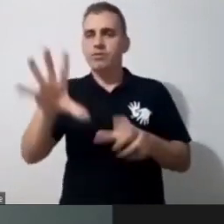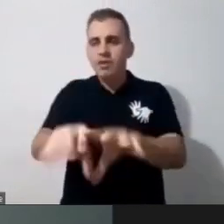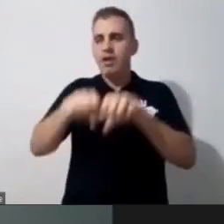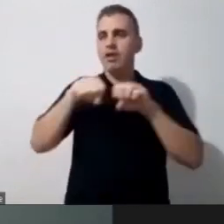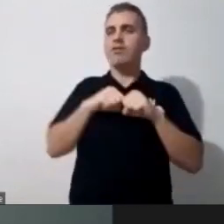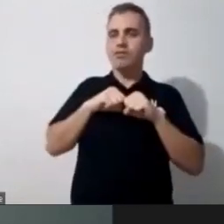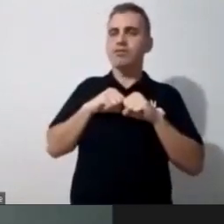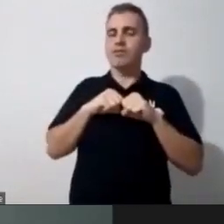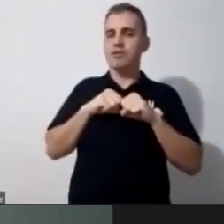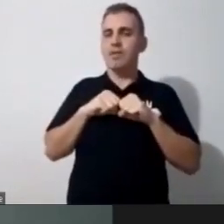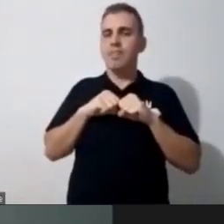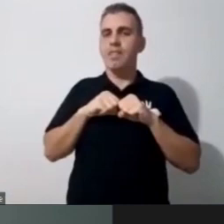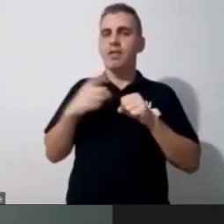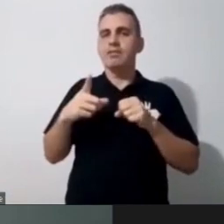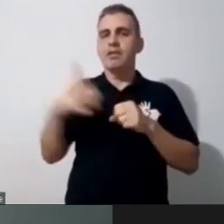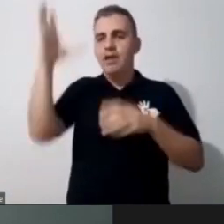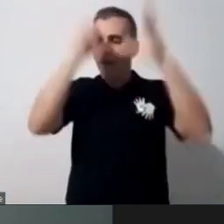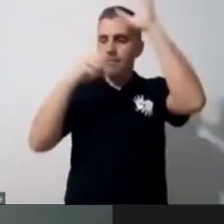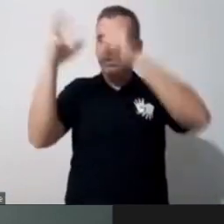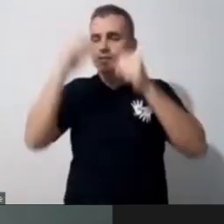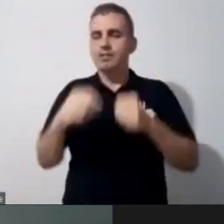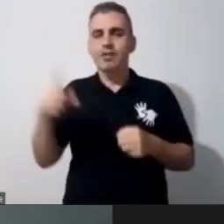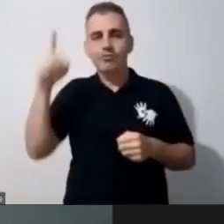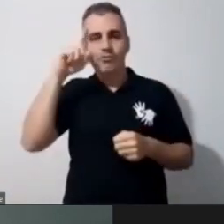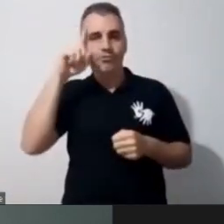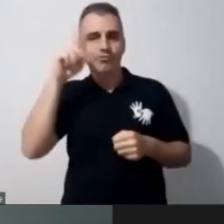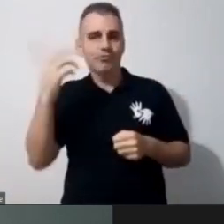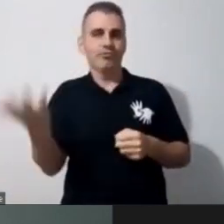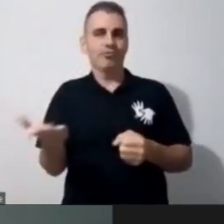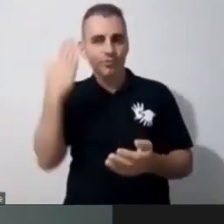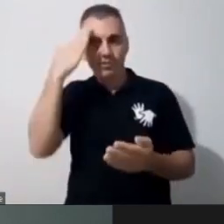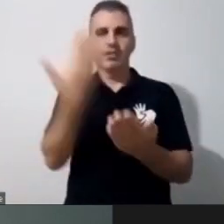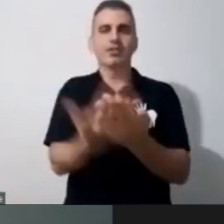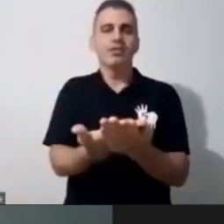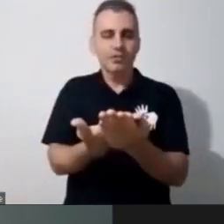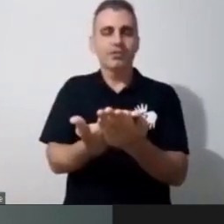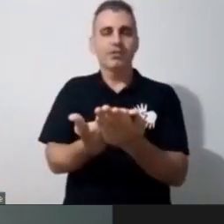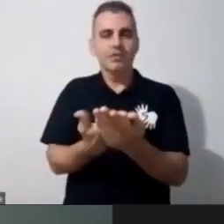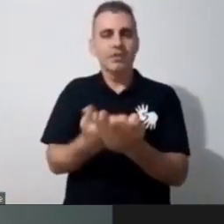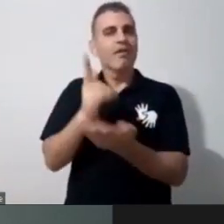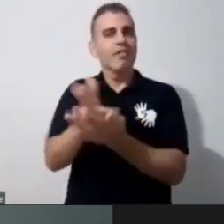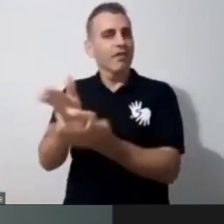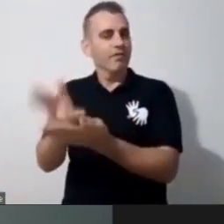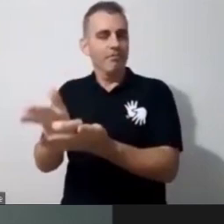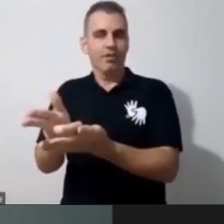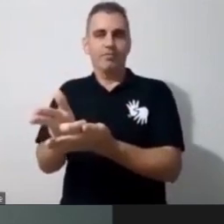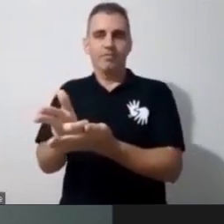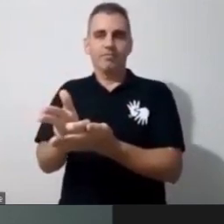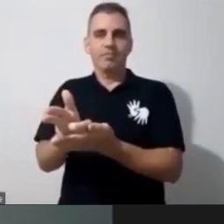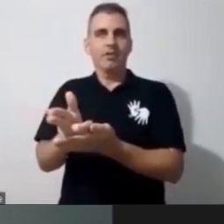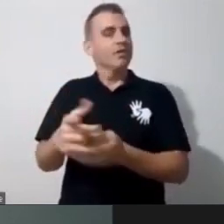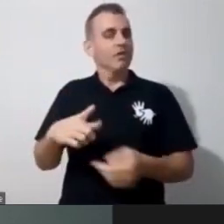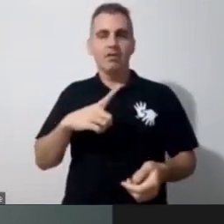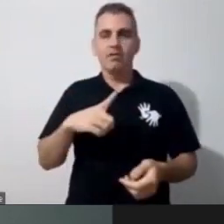né? Então, se a gente não acreditar e não nos reinventarmos sempre, a coisa não funciona. Não tem uma